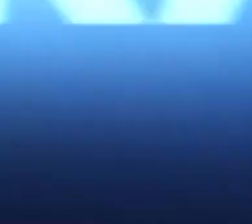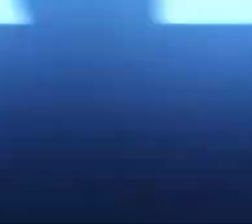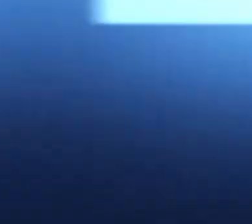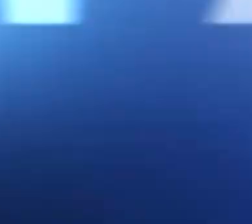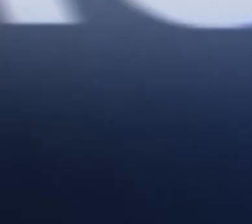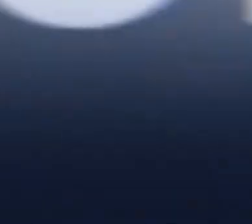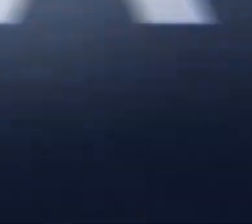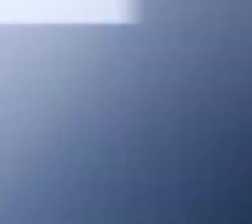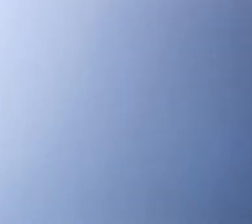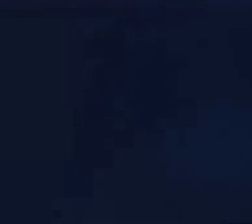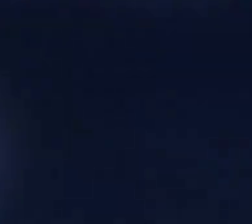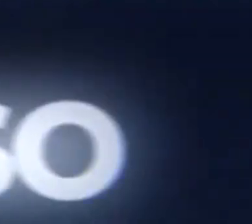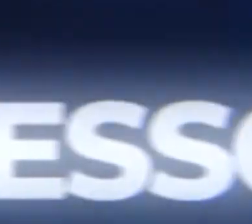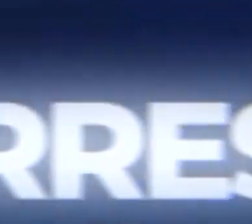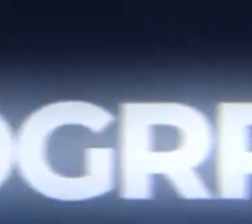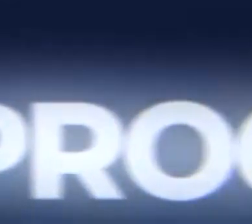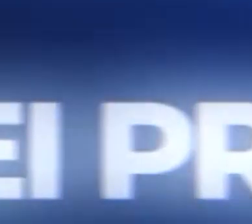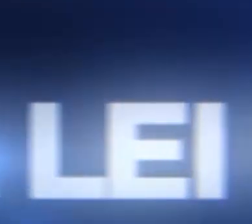Juntos.